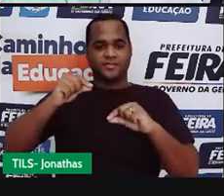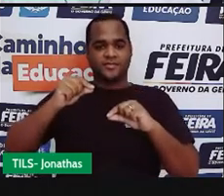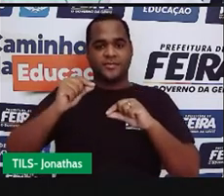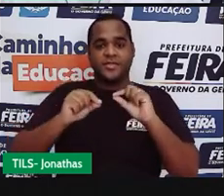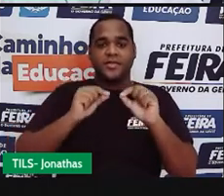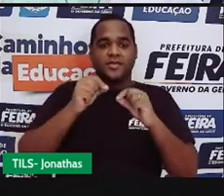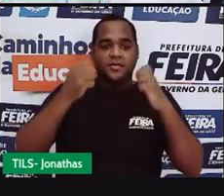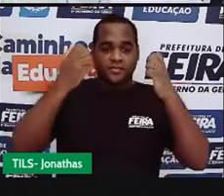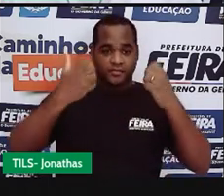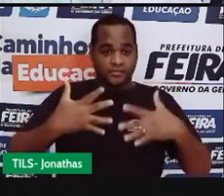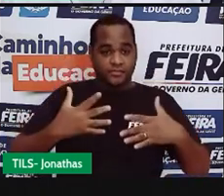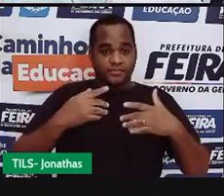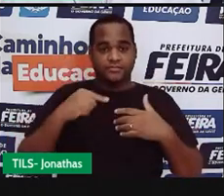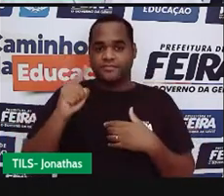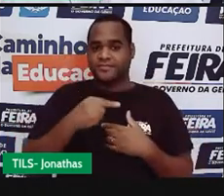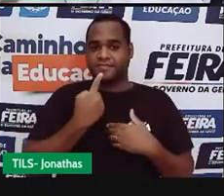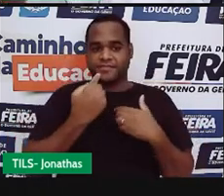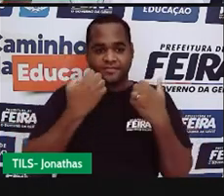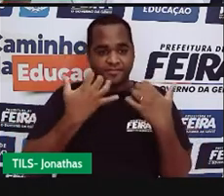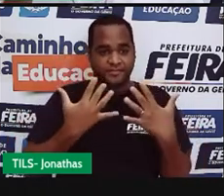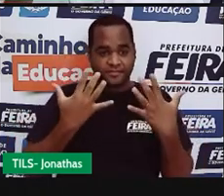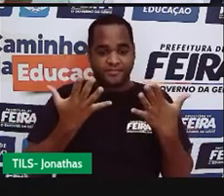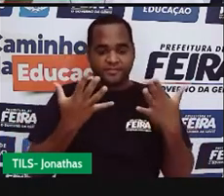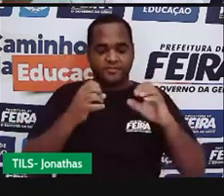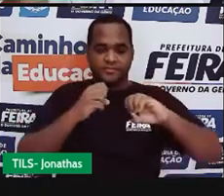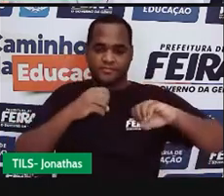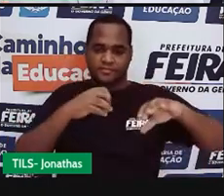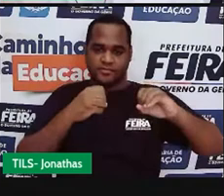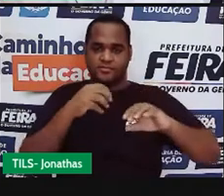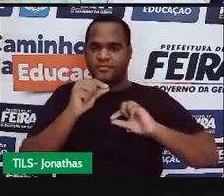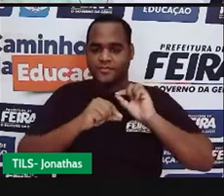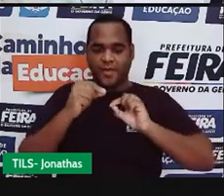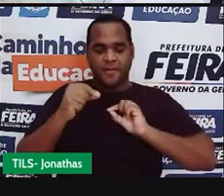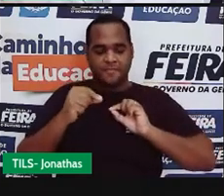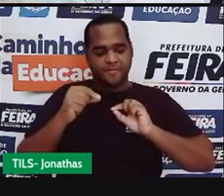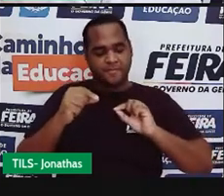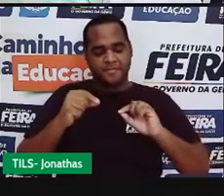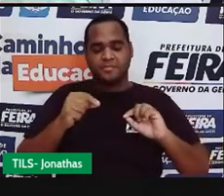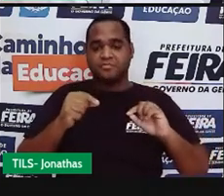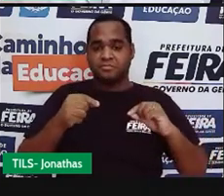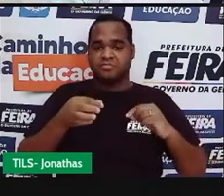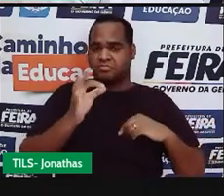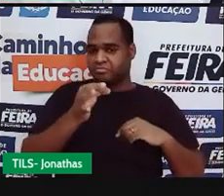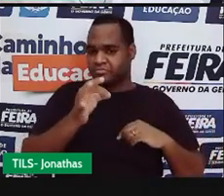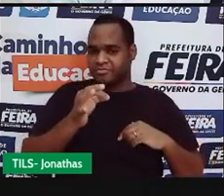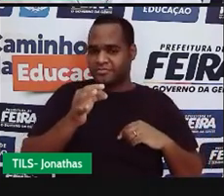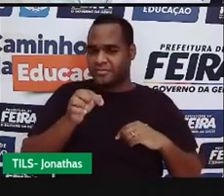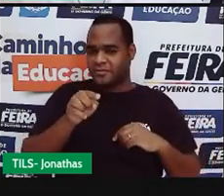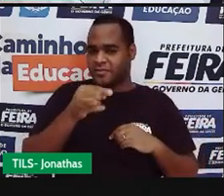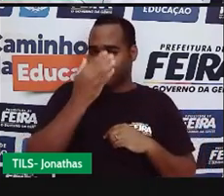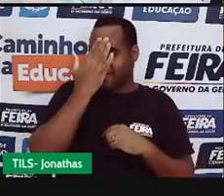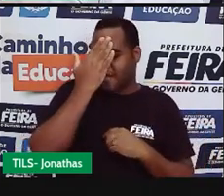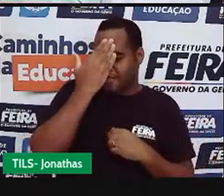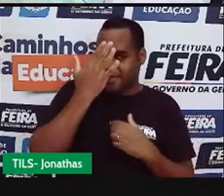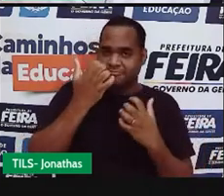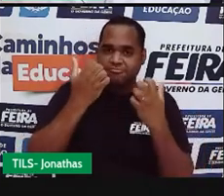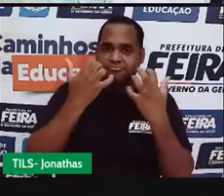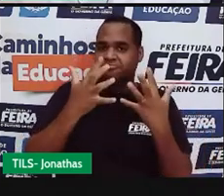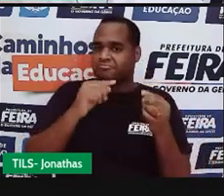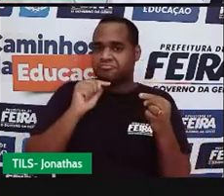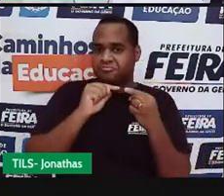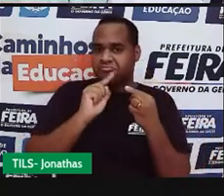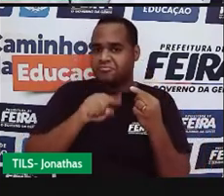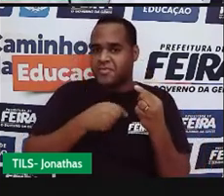chegar onde a gente quer na nossa aula, certo? Você sabia que existe uma